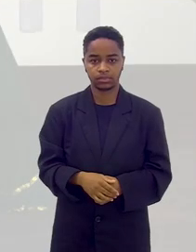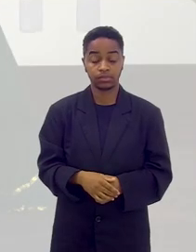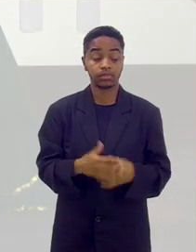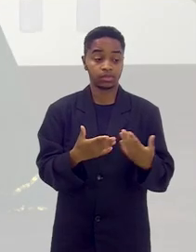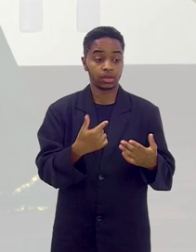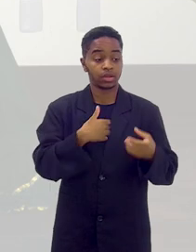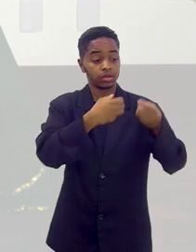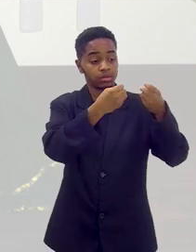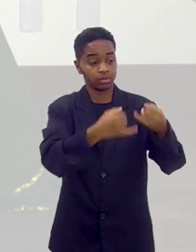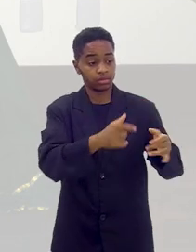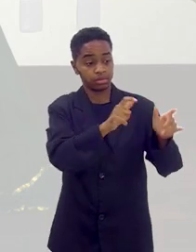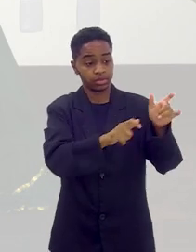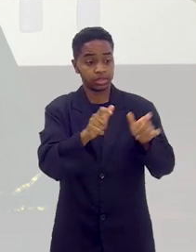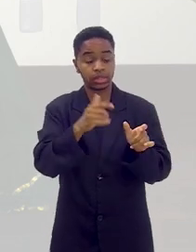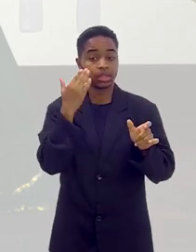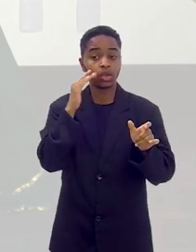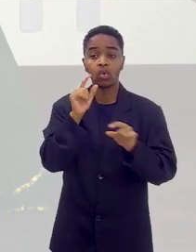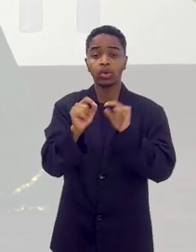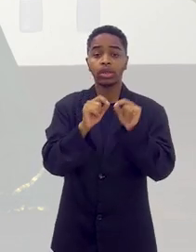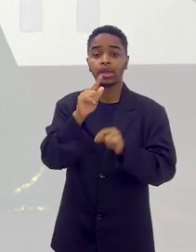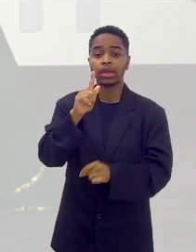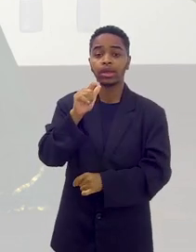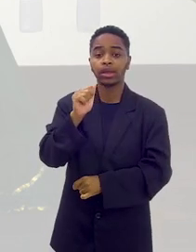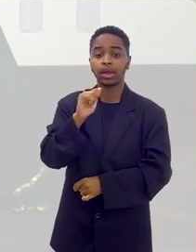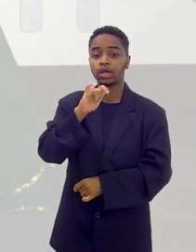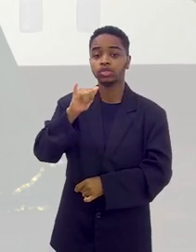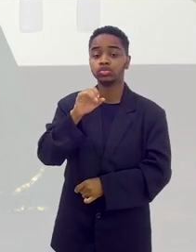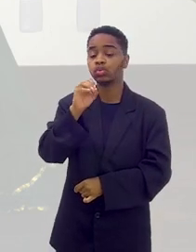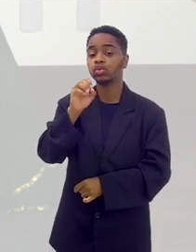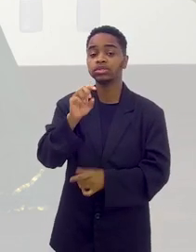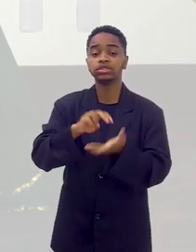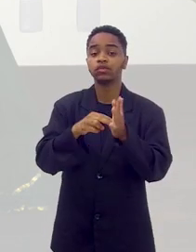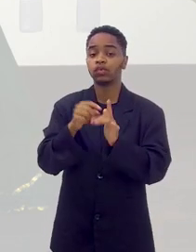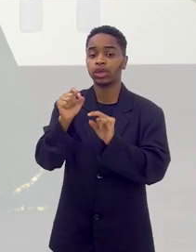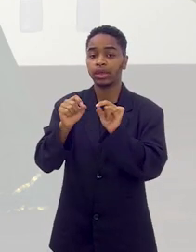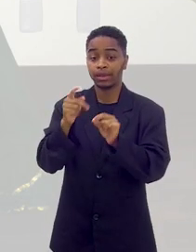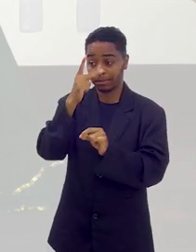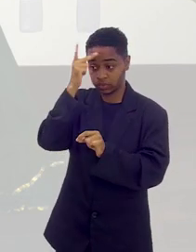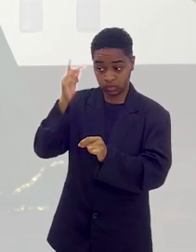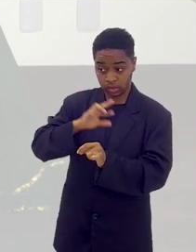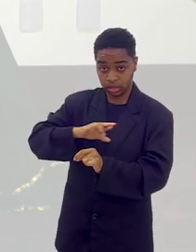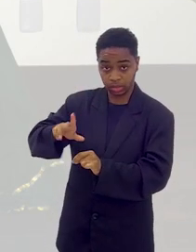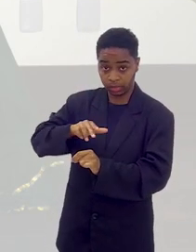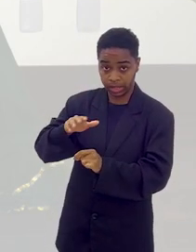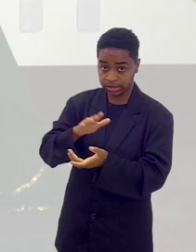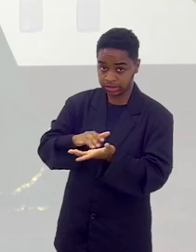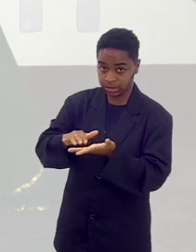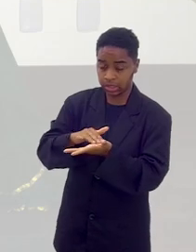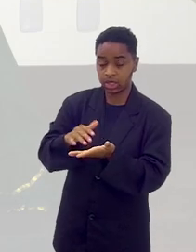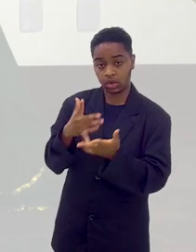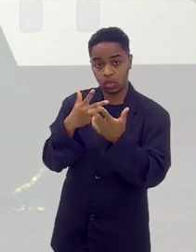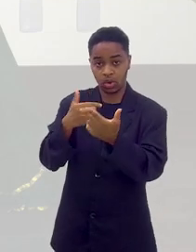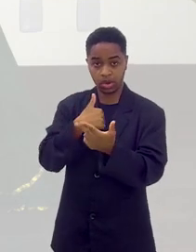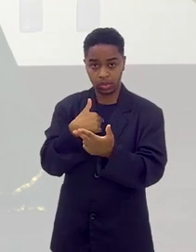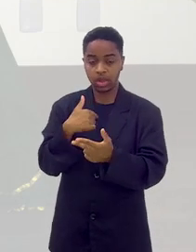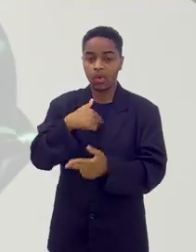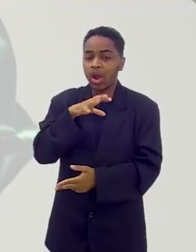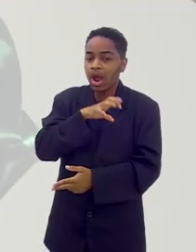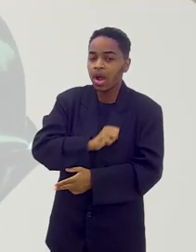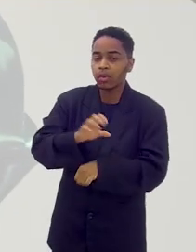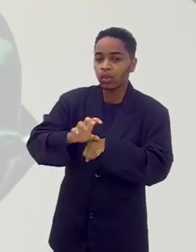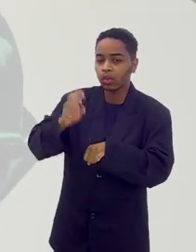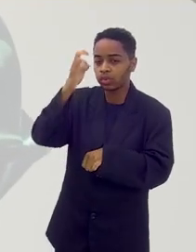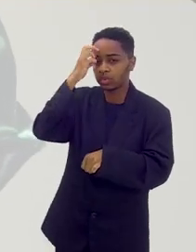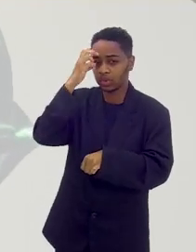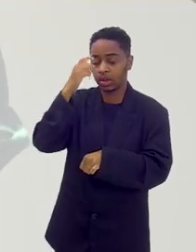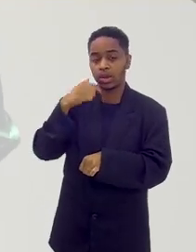Só para o nosso pessoal entender. O que são os gajôs? Gajôs são os não ciganos, como eu. Eu amo a cultura, sou cigana de